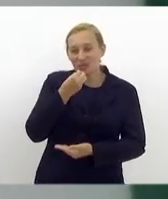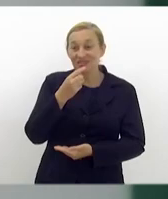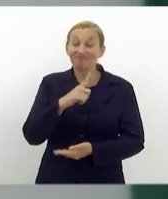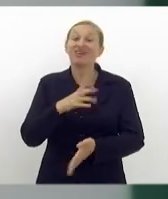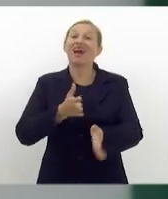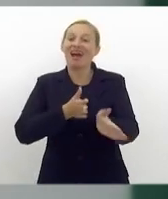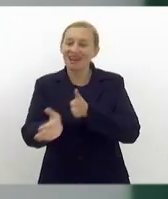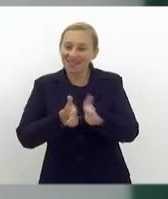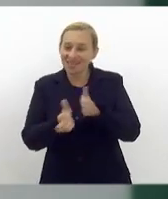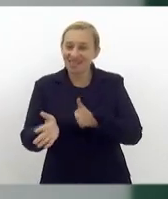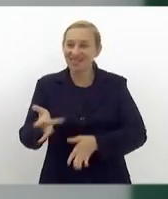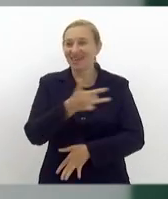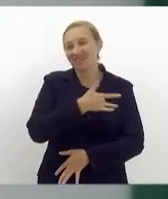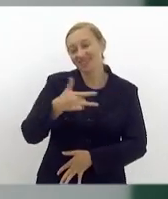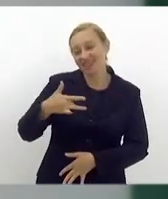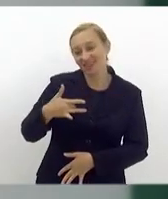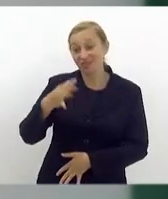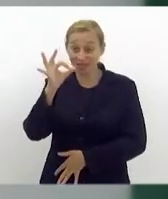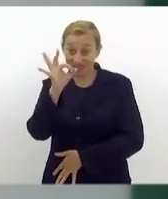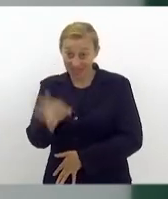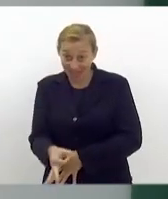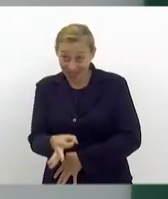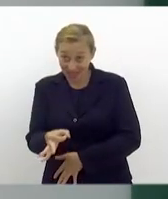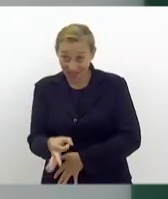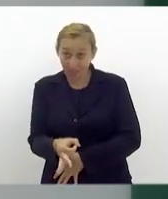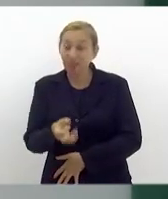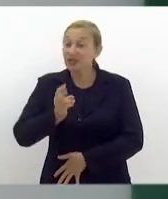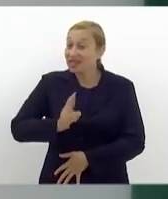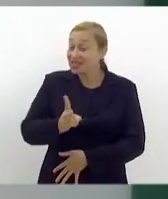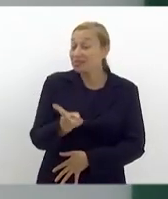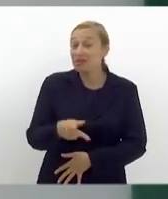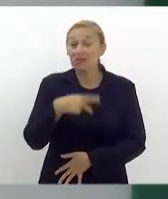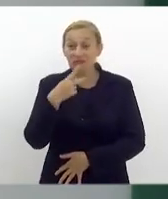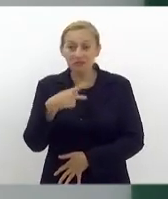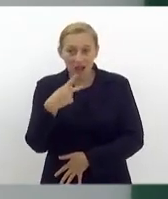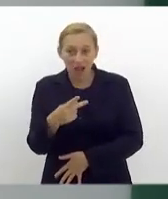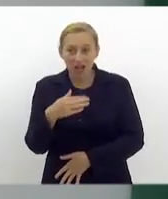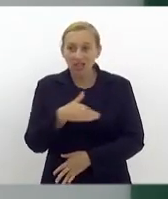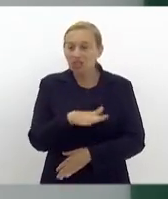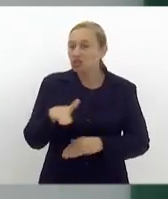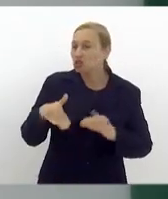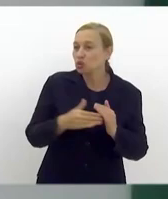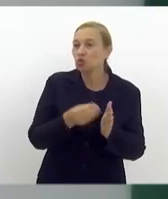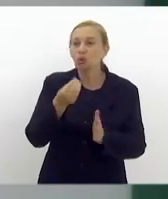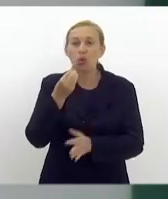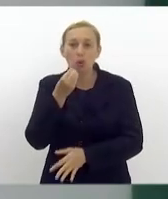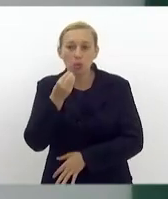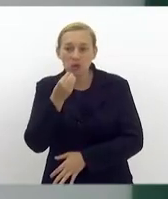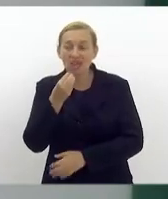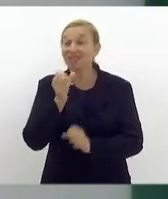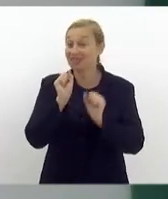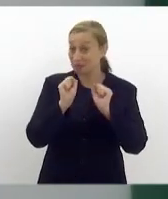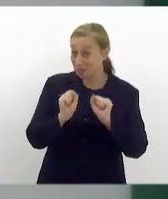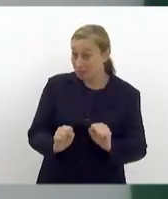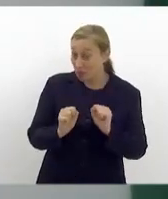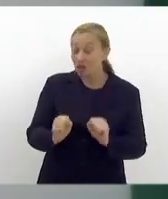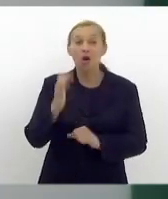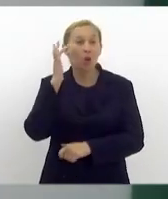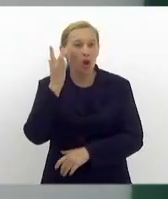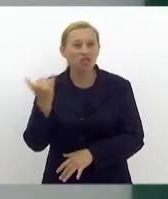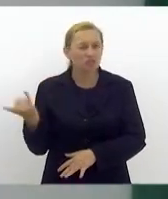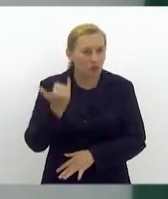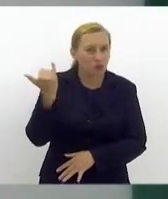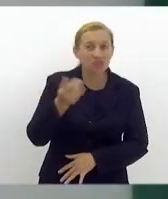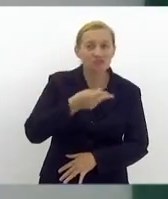acesso à saúde de forma correta. eu sempre falo em todas as oportunidades que eu possa, e eu acho que é importante